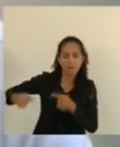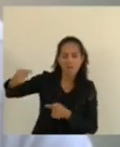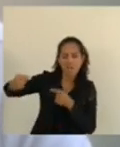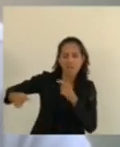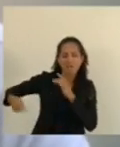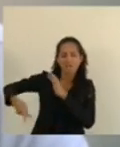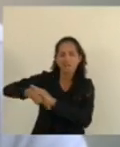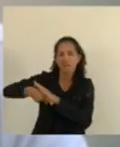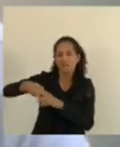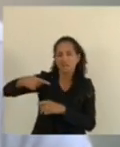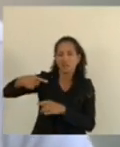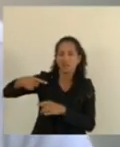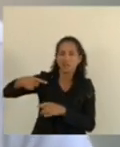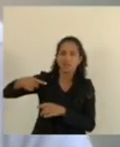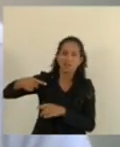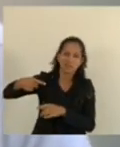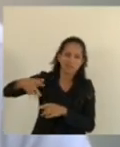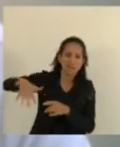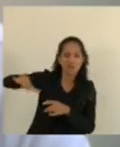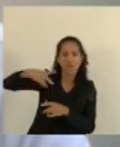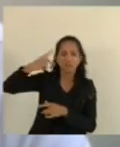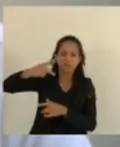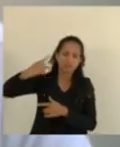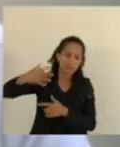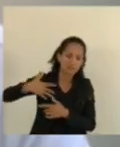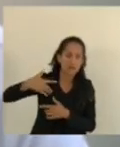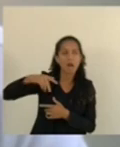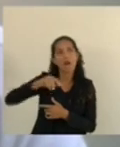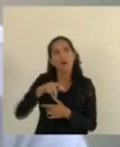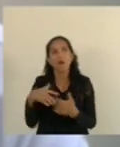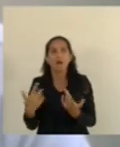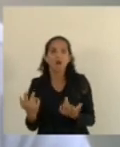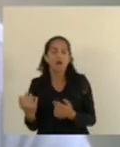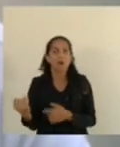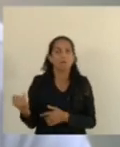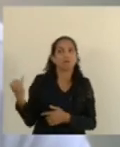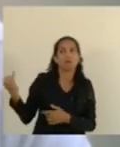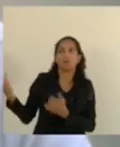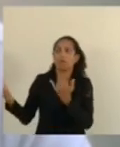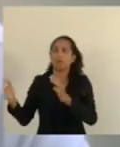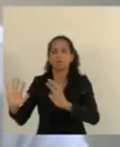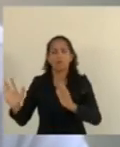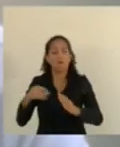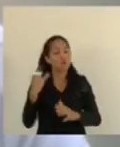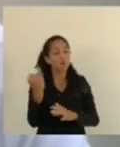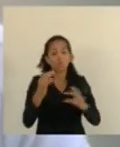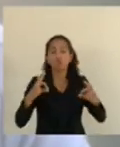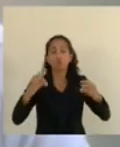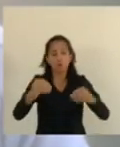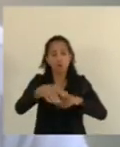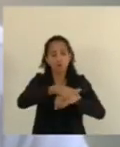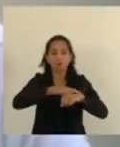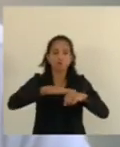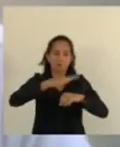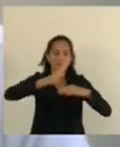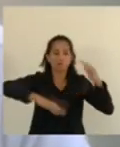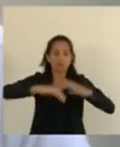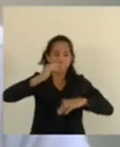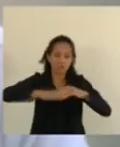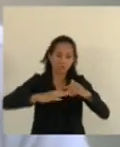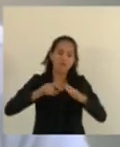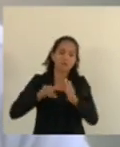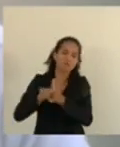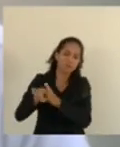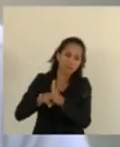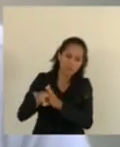entrar nisso, se o remédio de A ou de B é o importante como profissional de saúde que eu sou, como pesquisador,